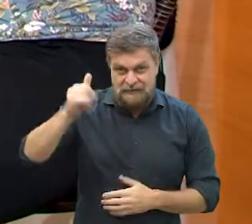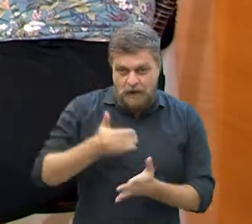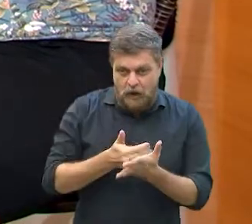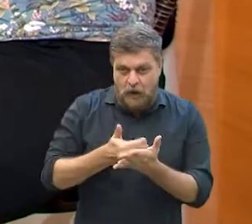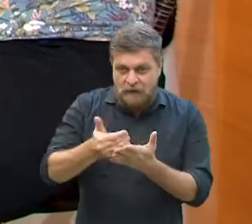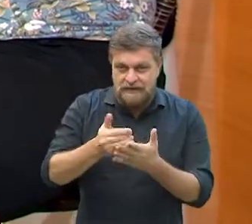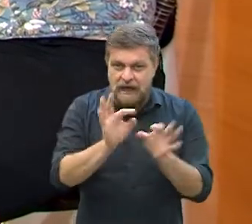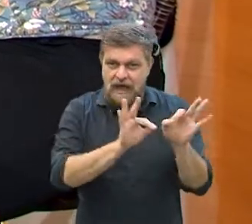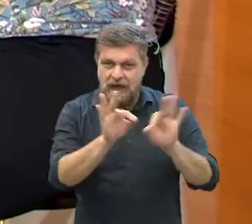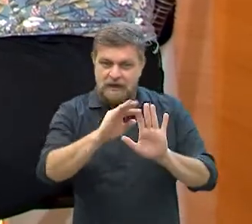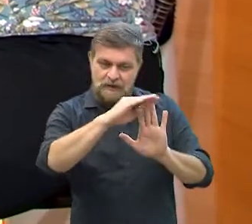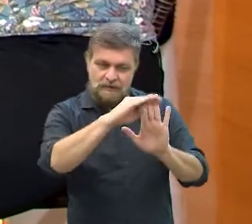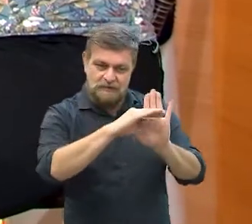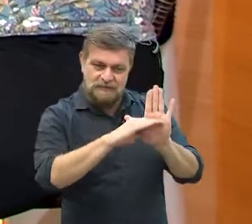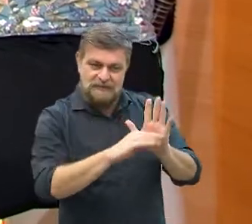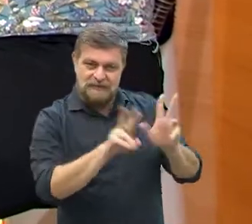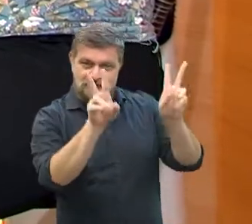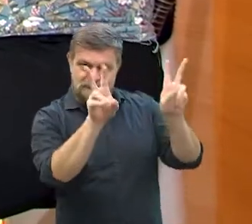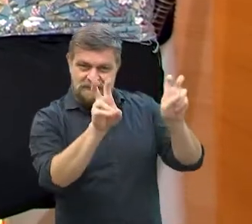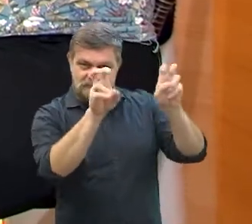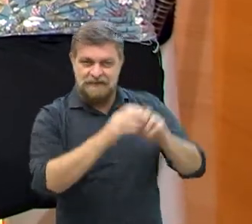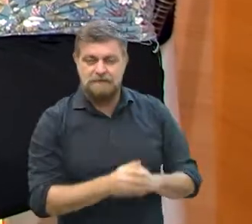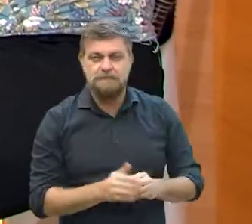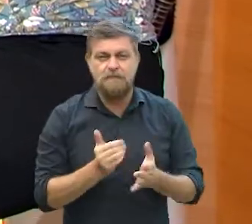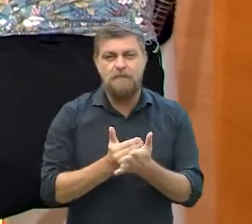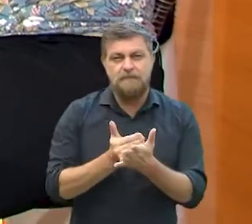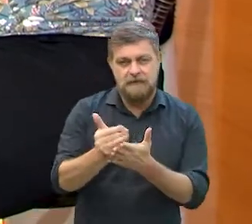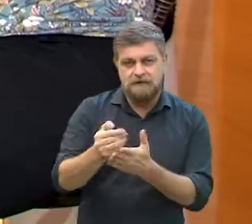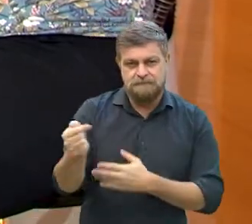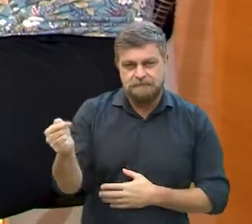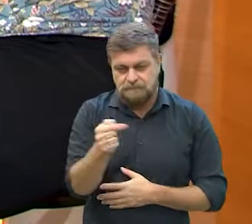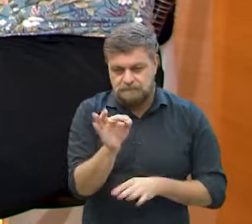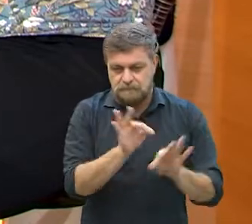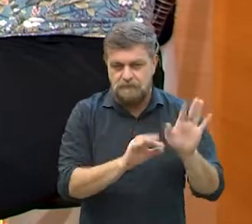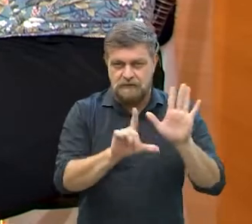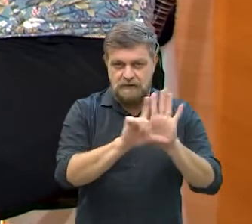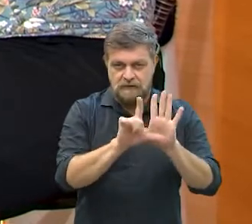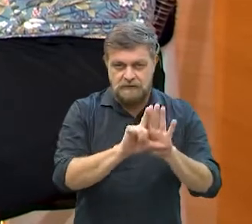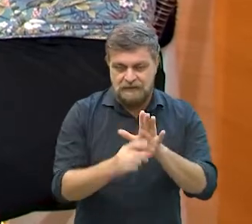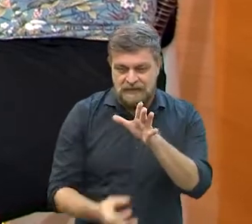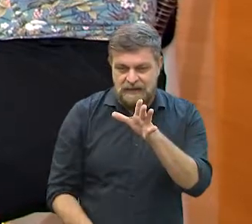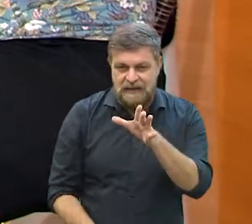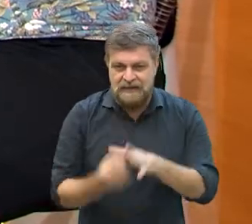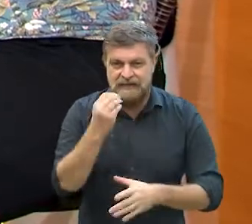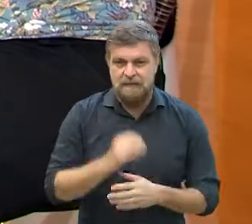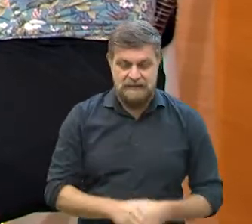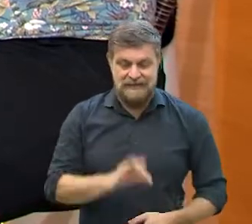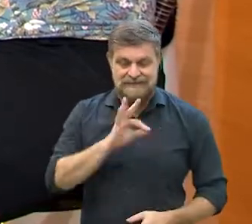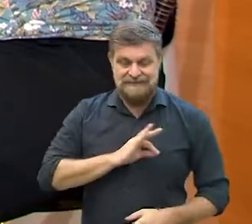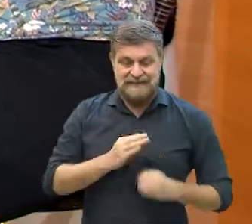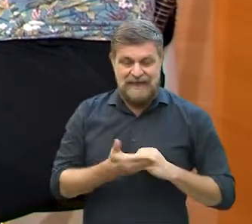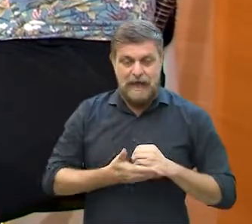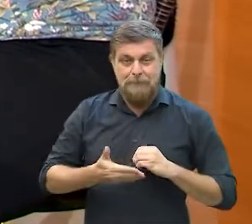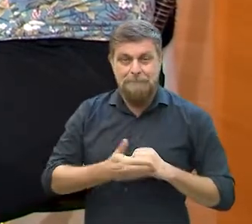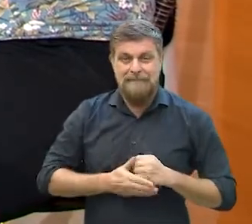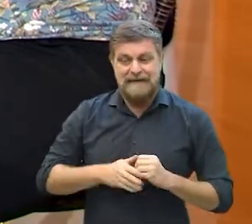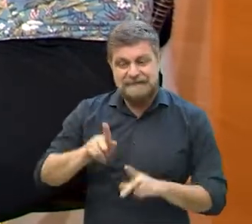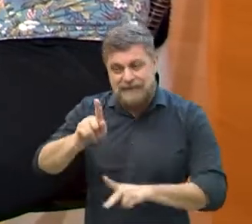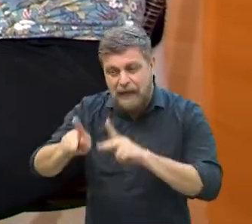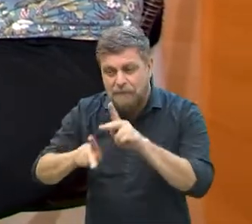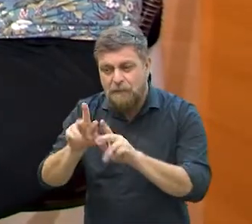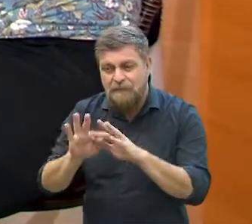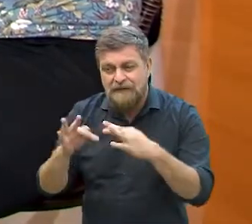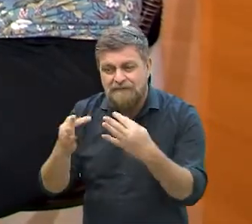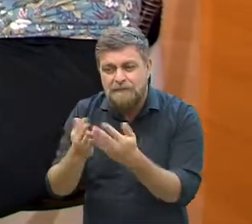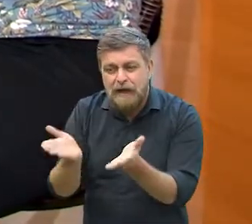nos projetos, nesse assunto, vamos começar a falar desse projeto de lei que institui o programa Renda Básica Campineira. Vereadora,